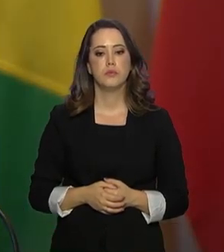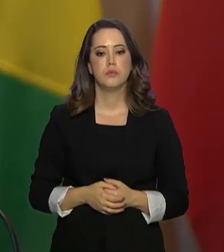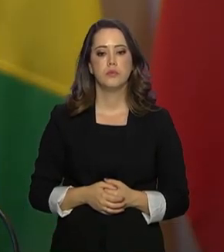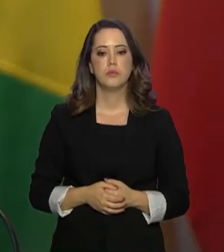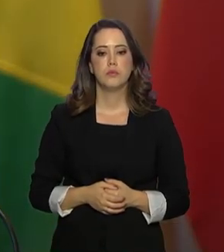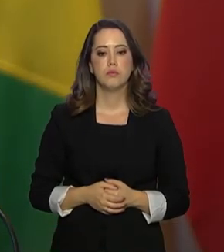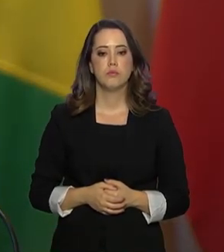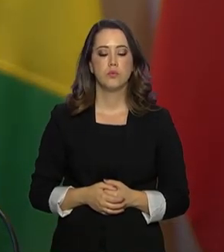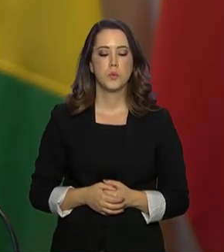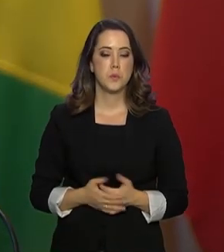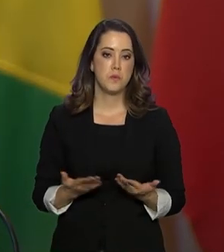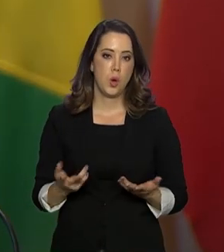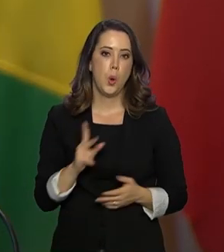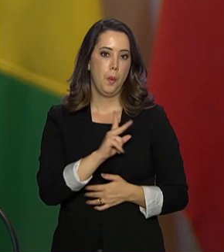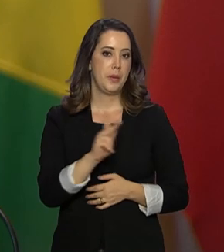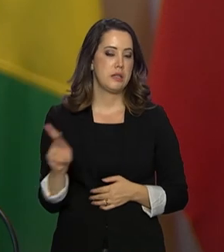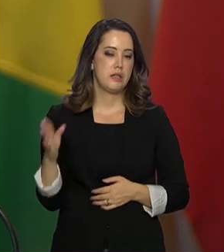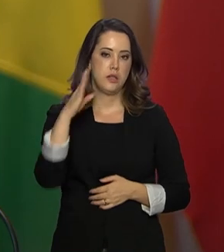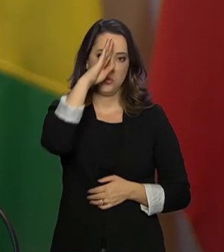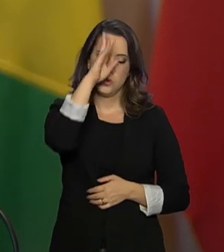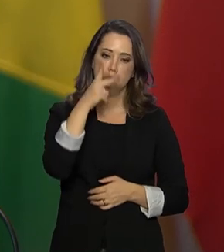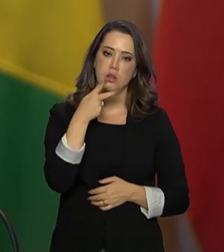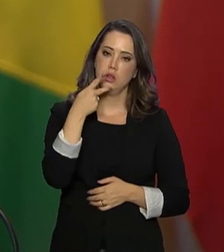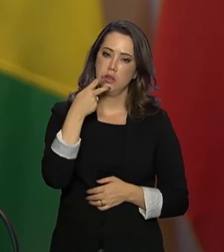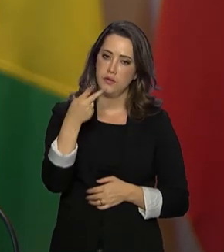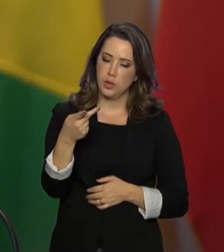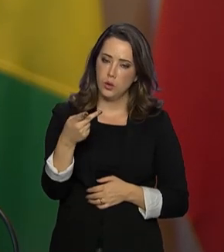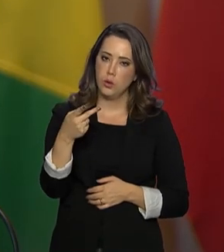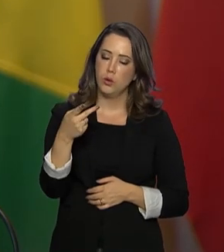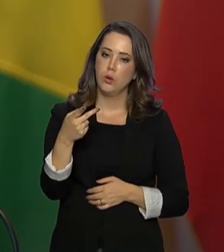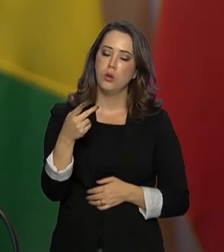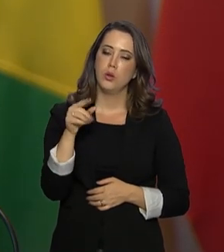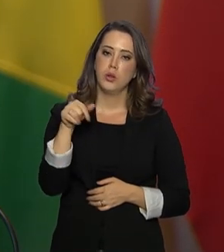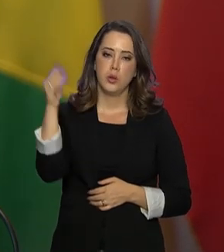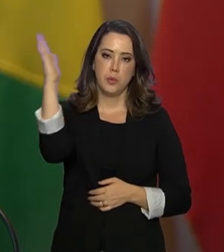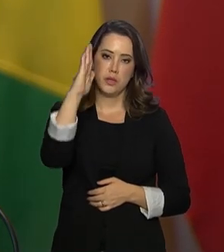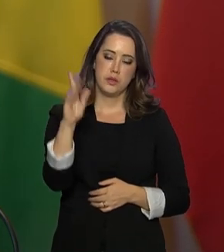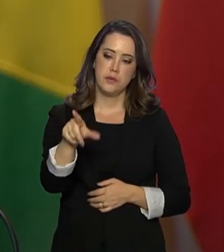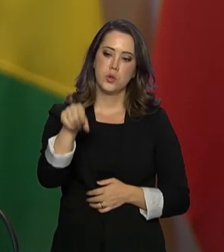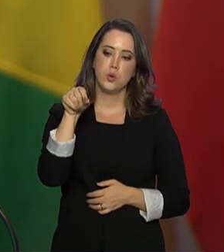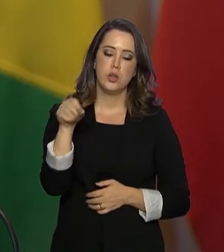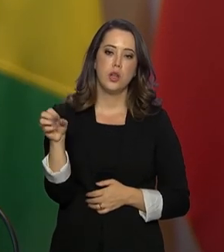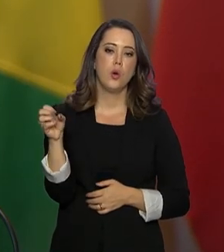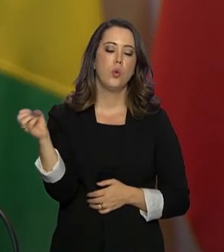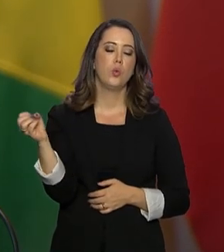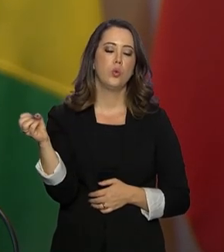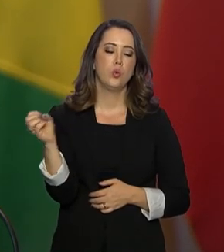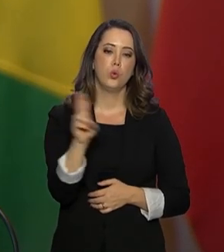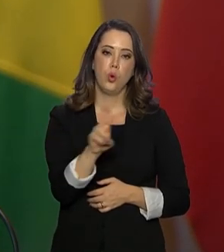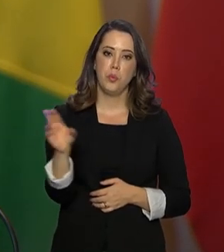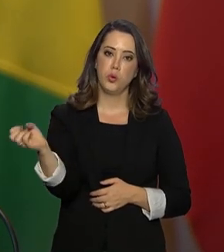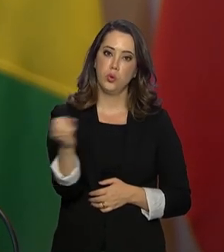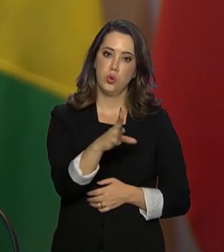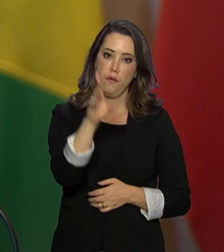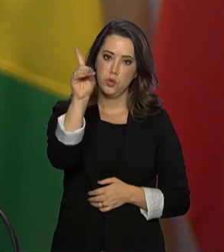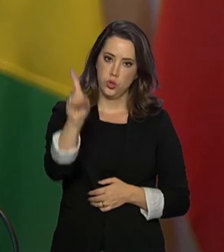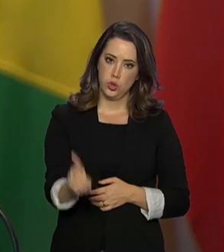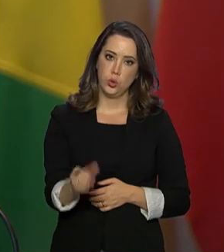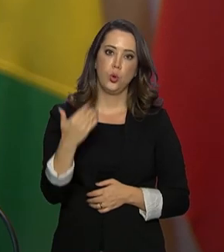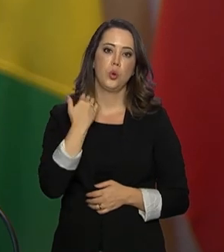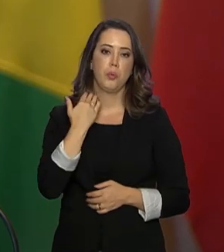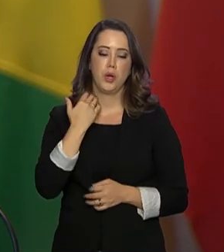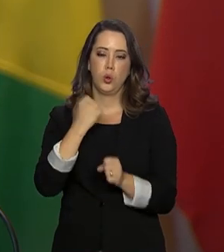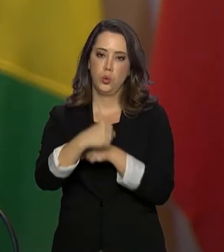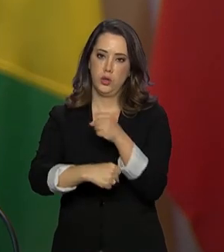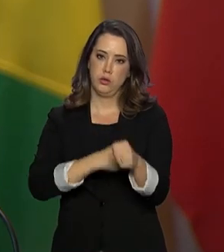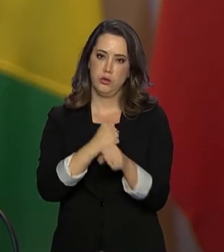O presidente Jair Bolsonaro lembrou que o Brasil vai indicar o nome do novo diretor do banco no ano que vem. Bolsonaro também